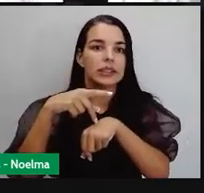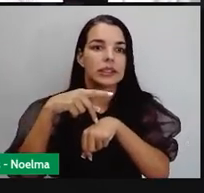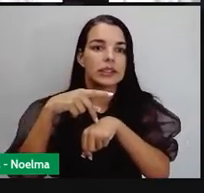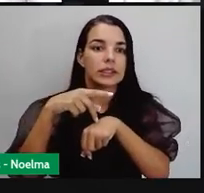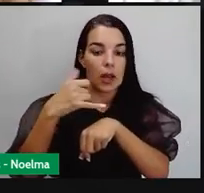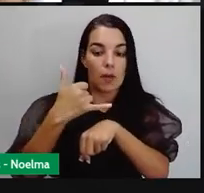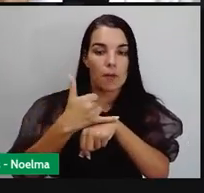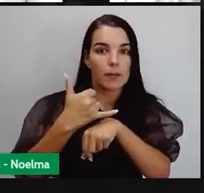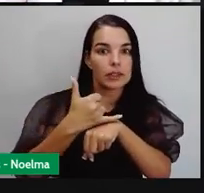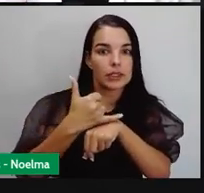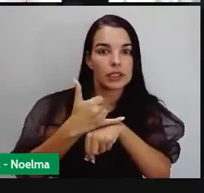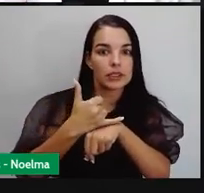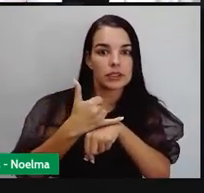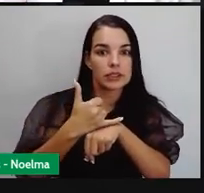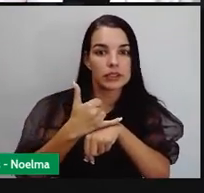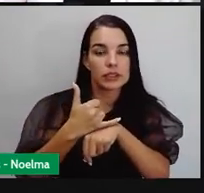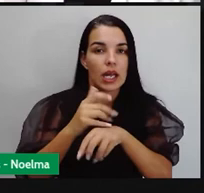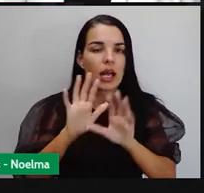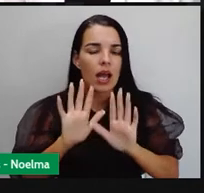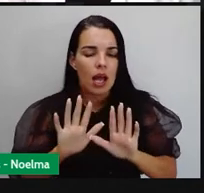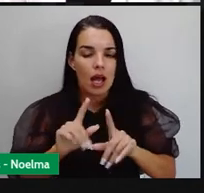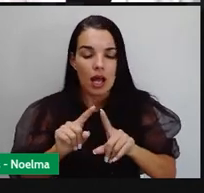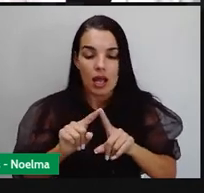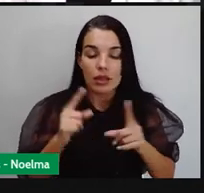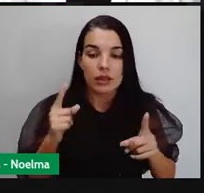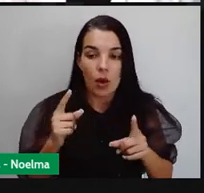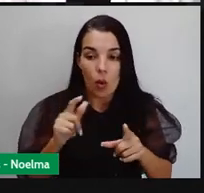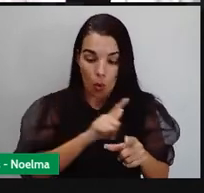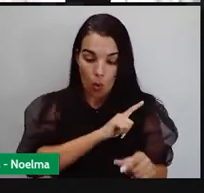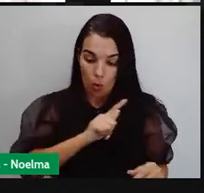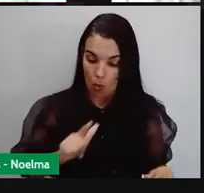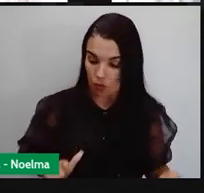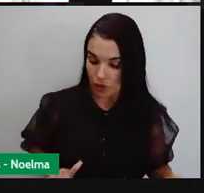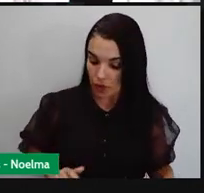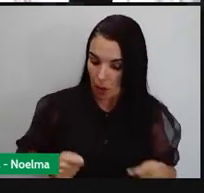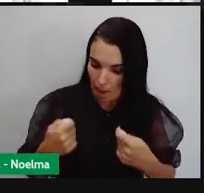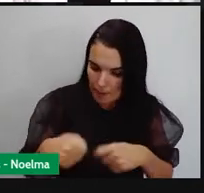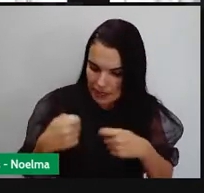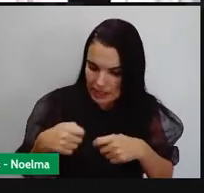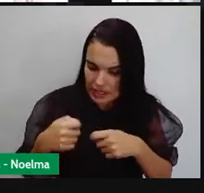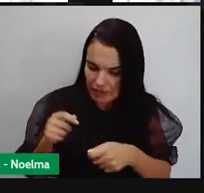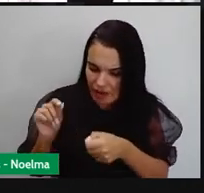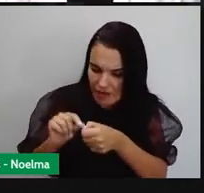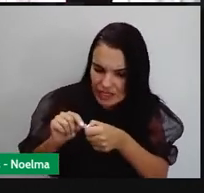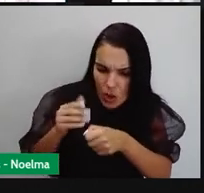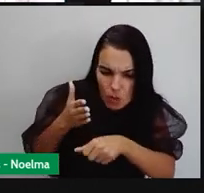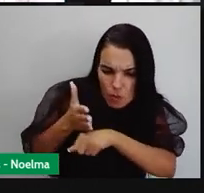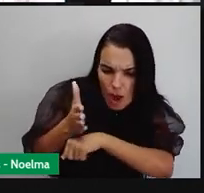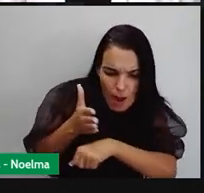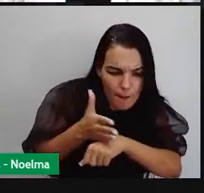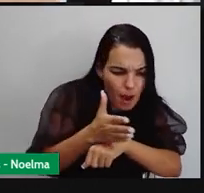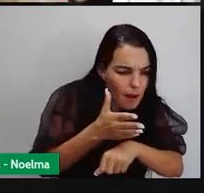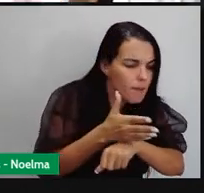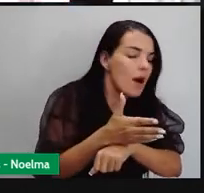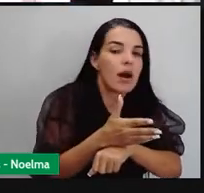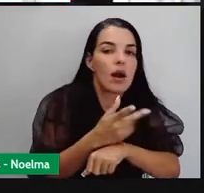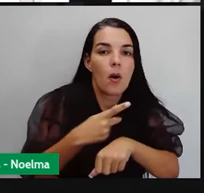o metalismo, o governo deveria atuar no sentido de fazer com que o país